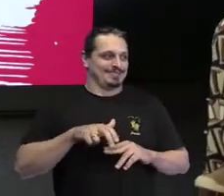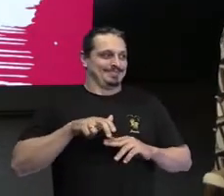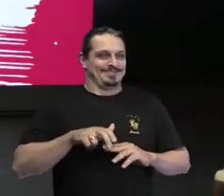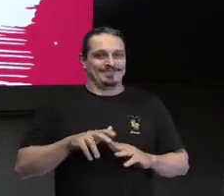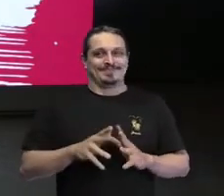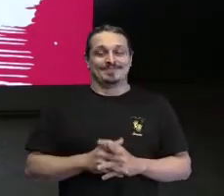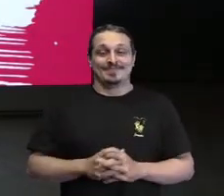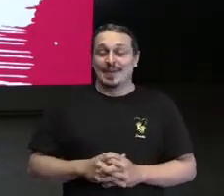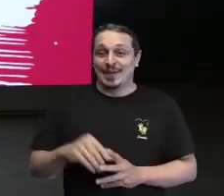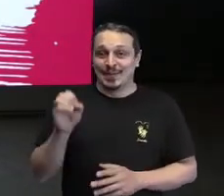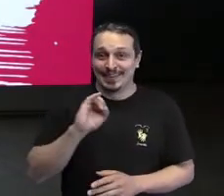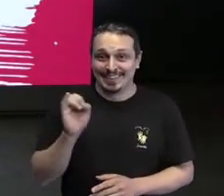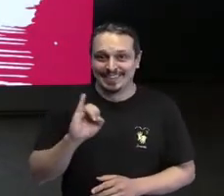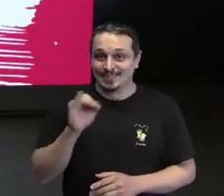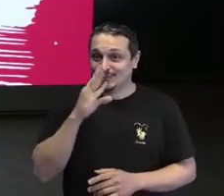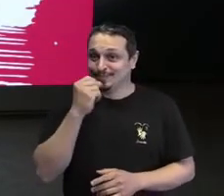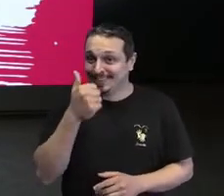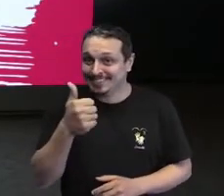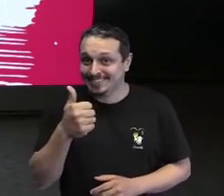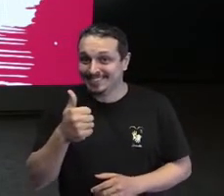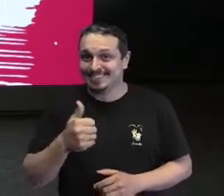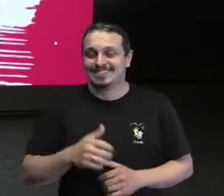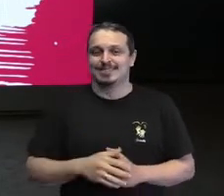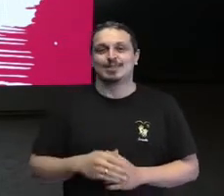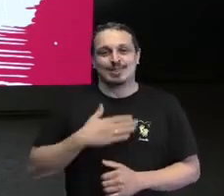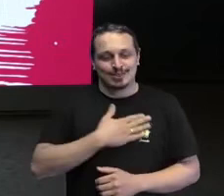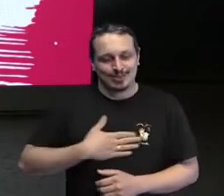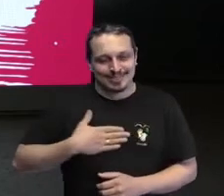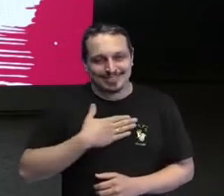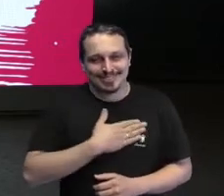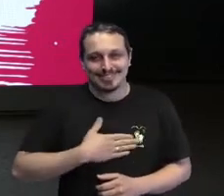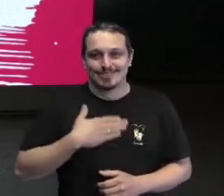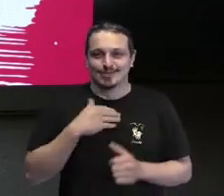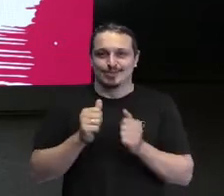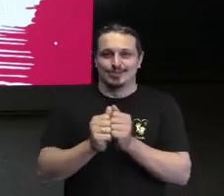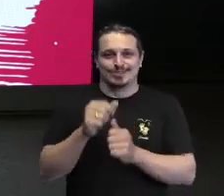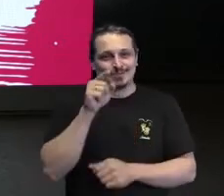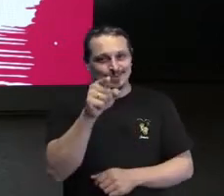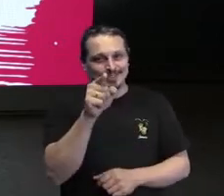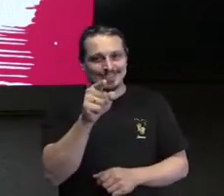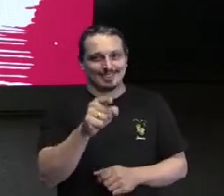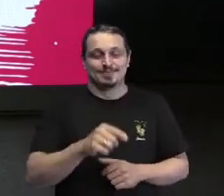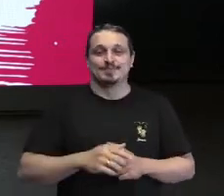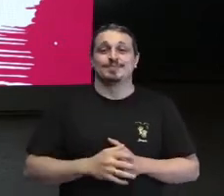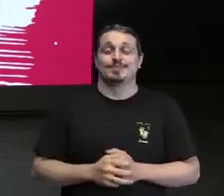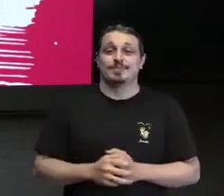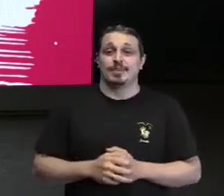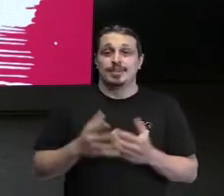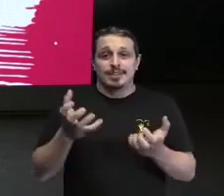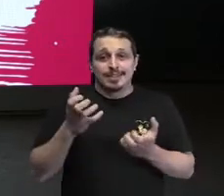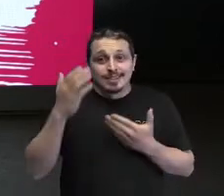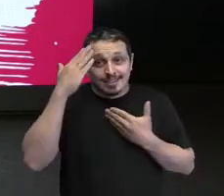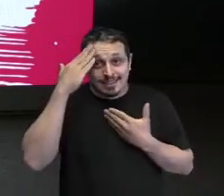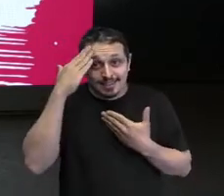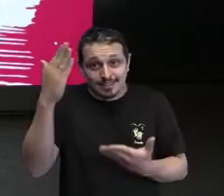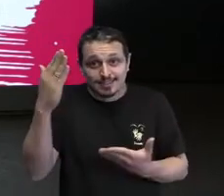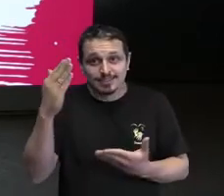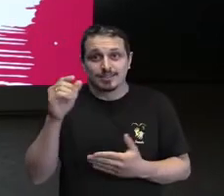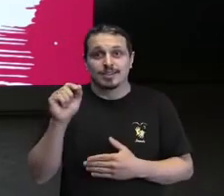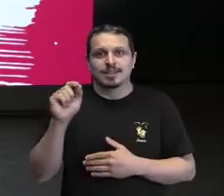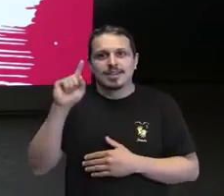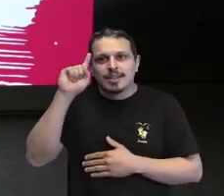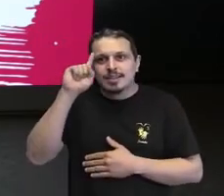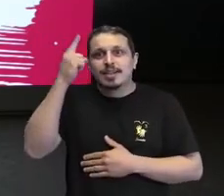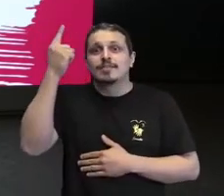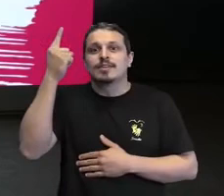Uau, tudo bem? Prazer estar com vocês. Queria agradecer muito aos idealizadores e realizadores desse